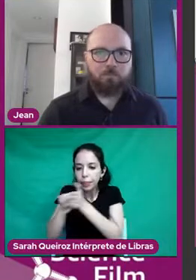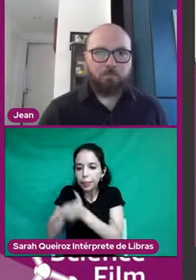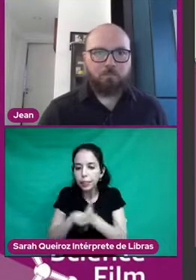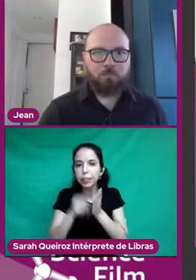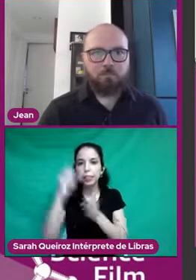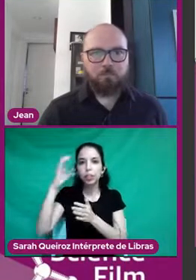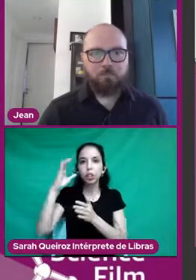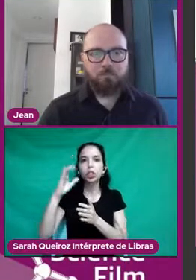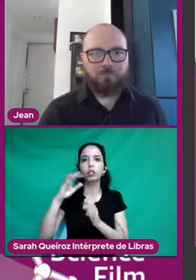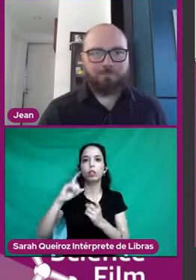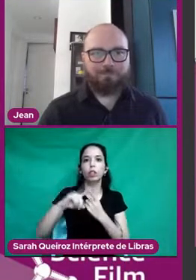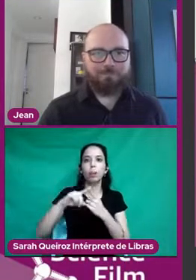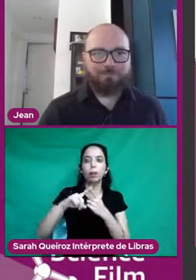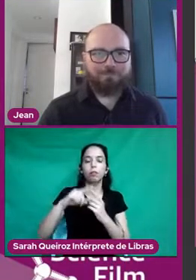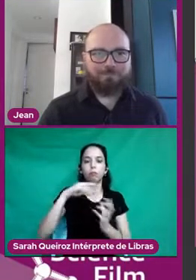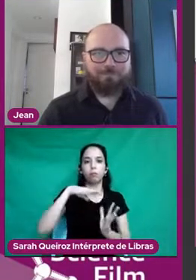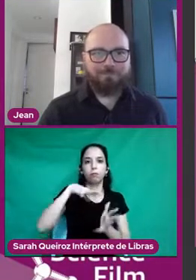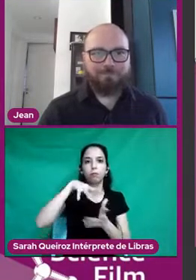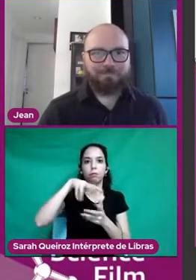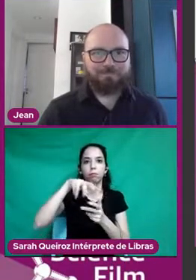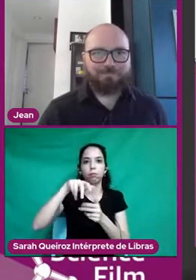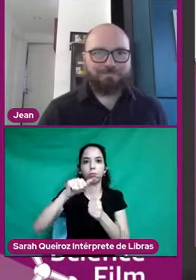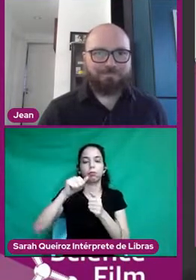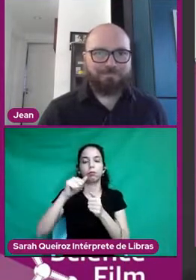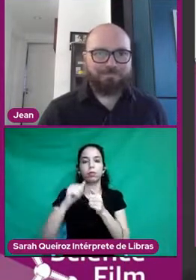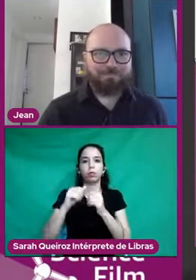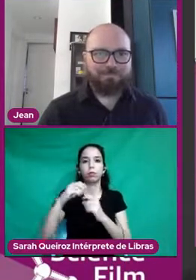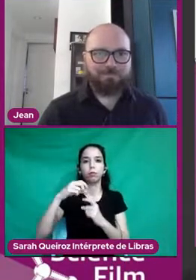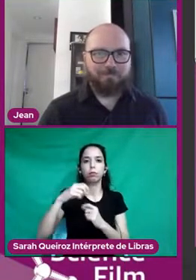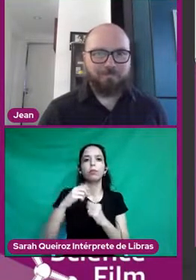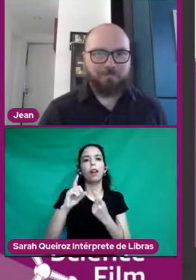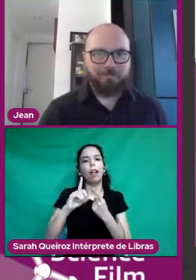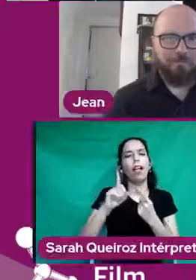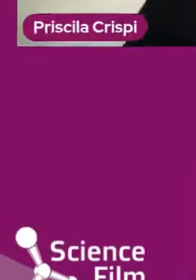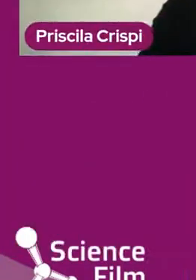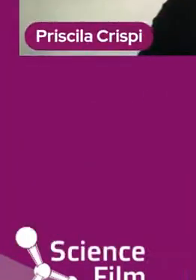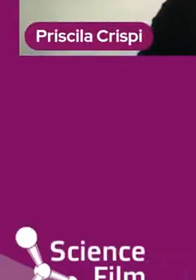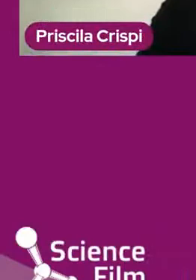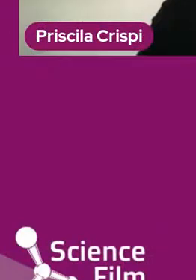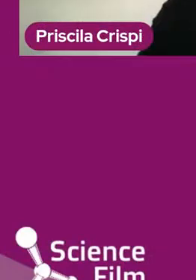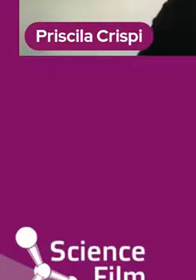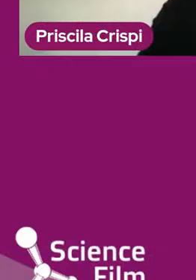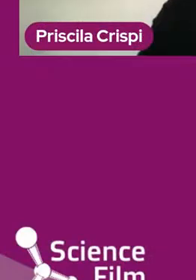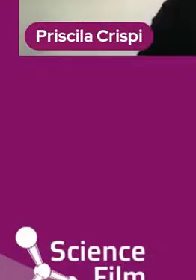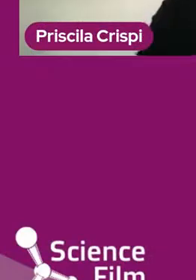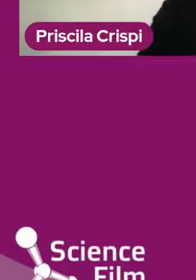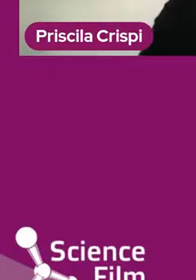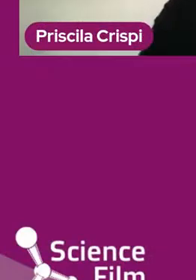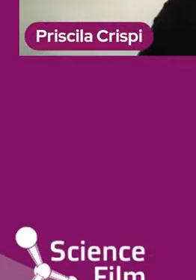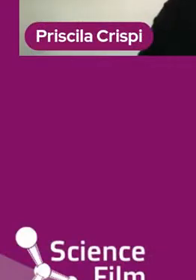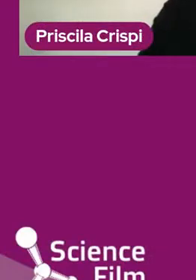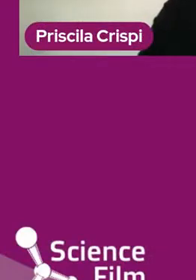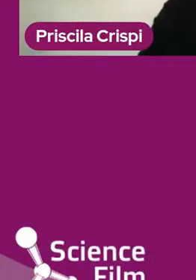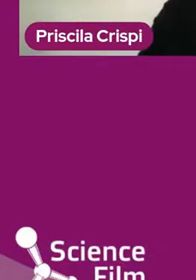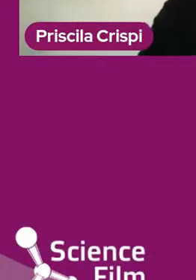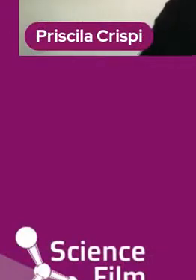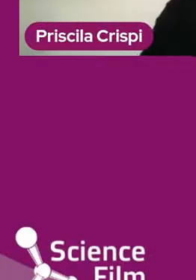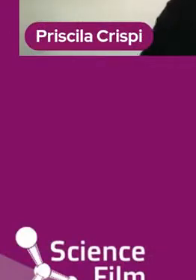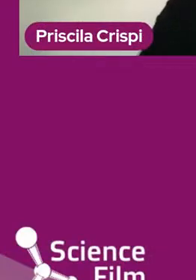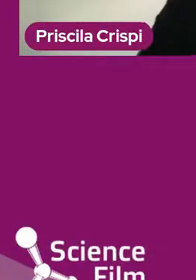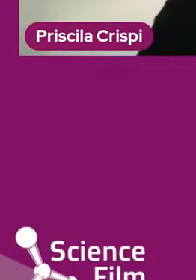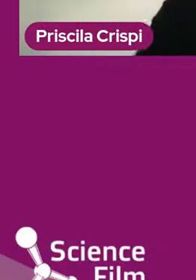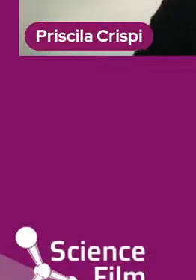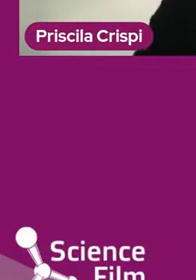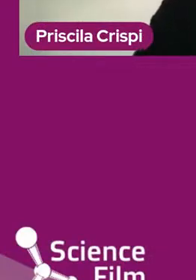enfim, é uma amostra muito diversa e acho que o Jean pode assumir a partir